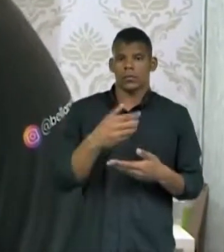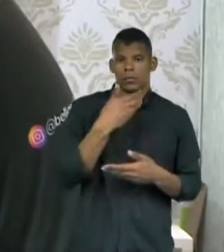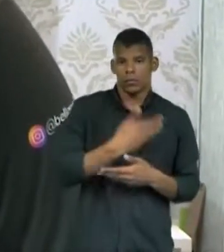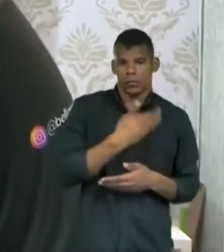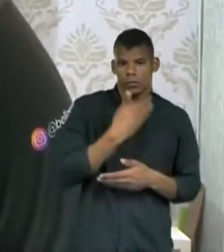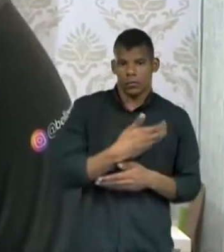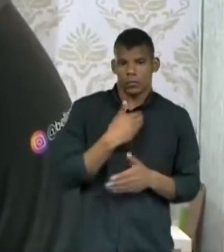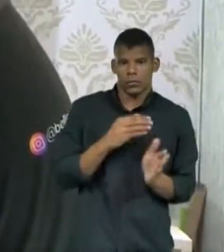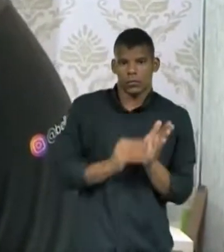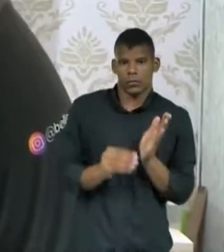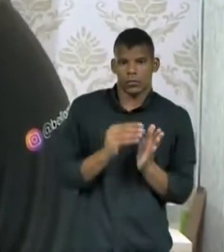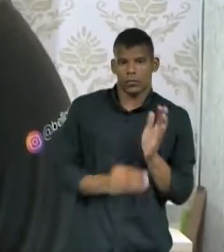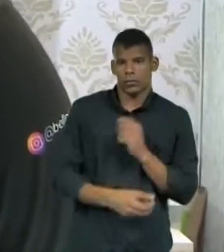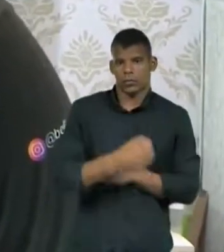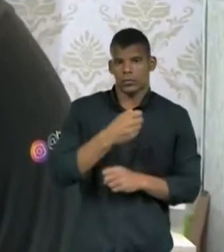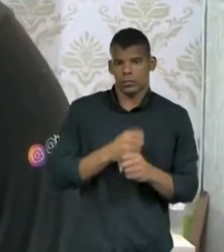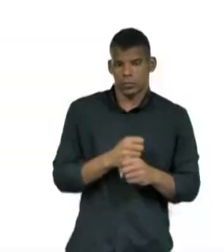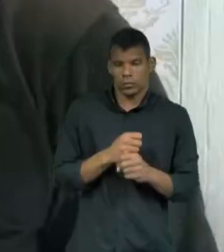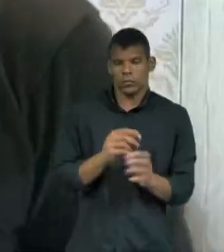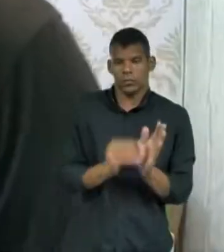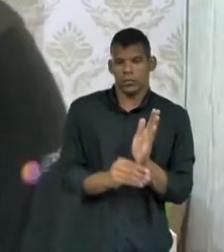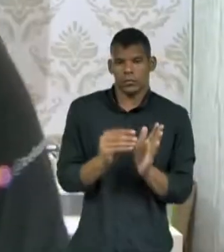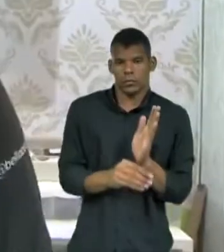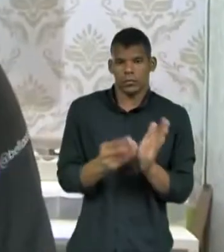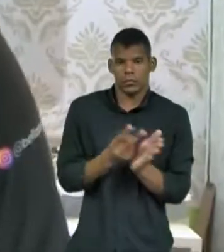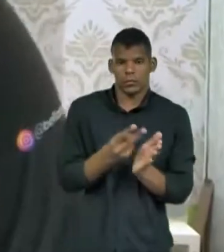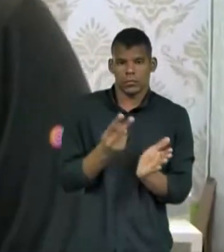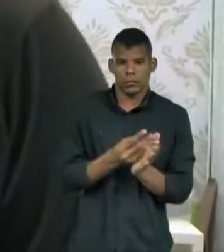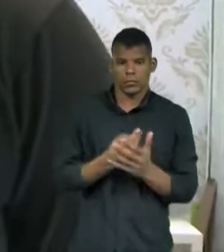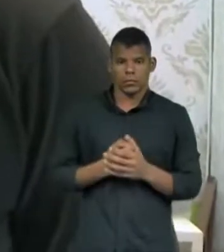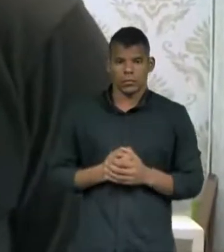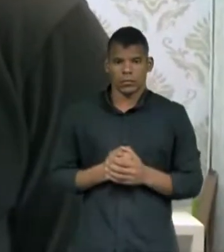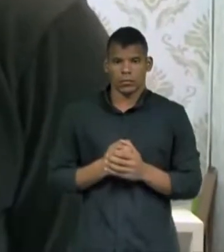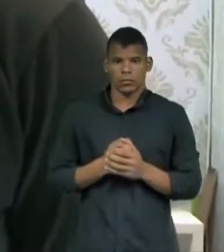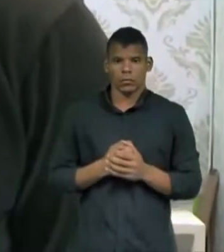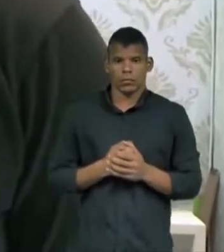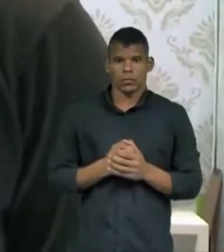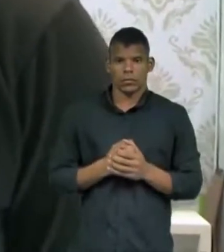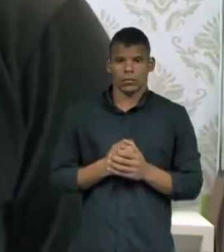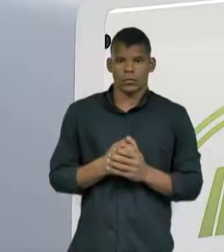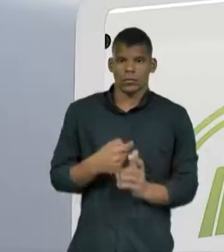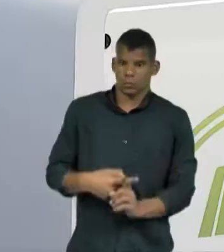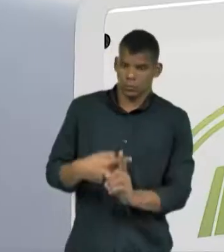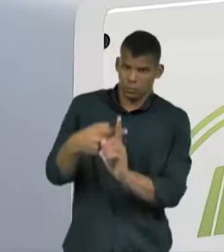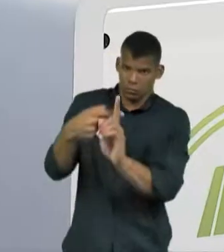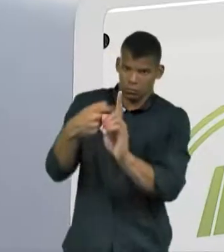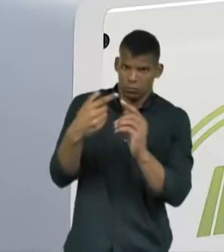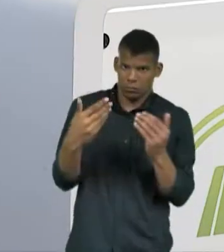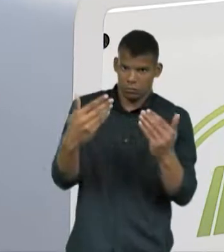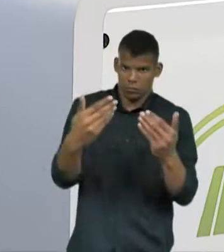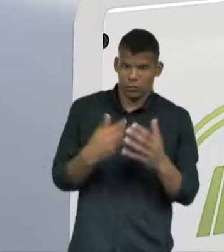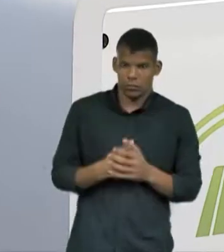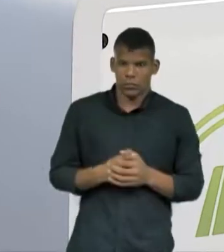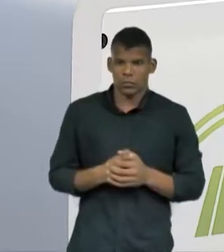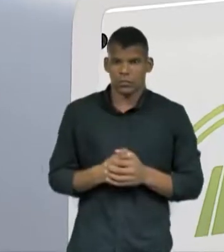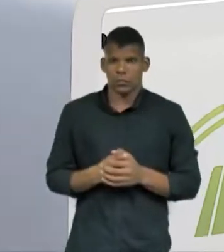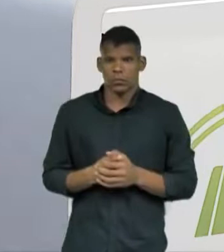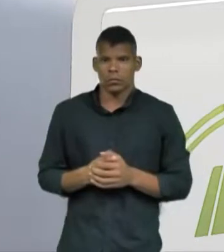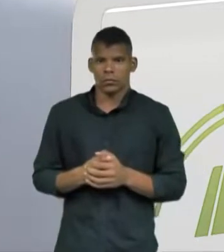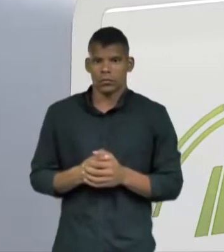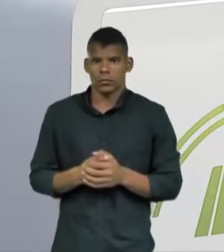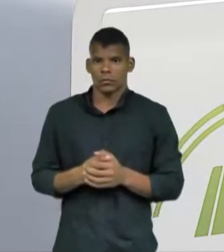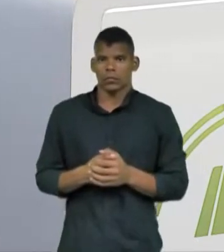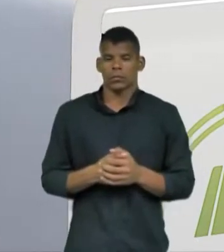falta. Ano passado faltou e sempre falta. Está bem otimista. Muito, muito otimista. E no segundo